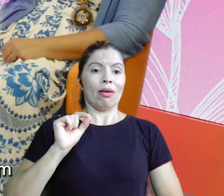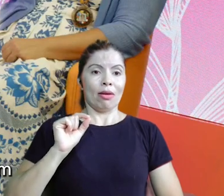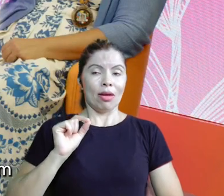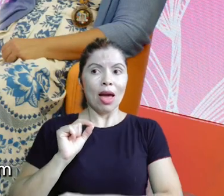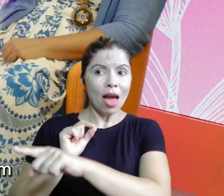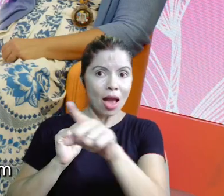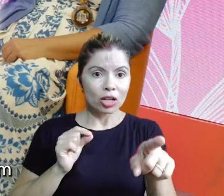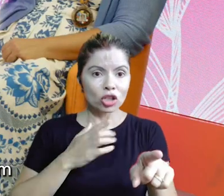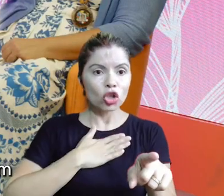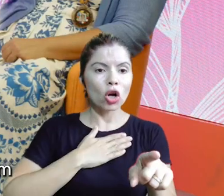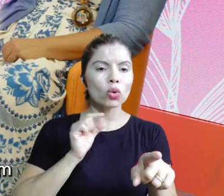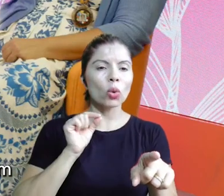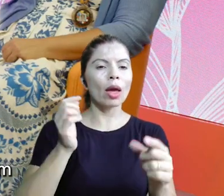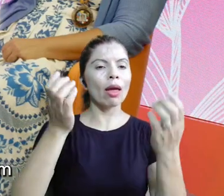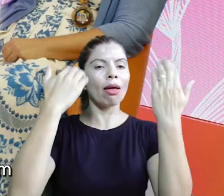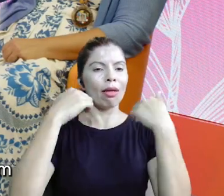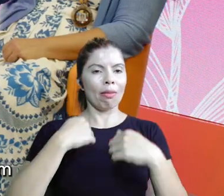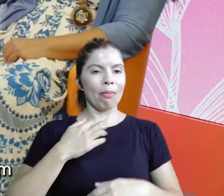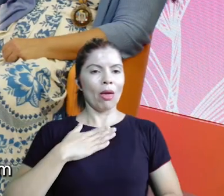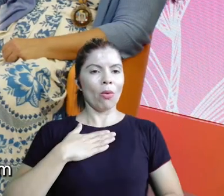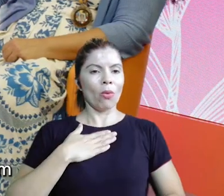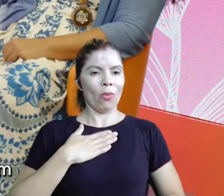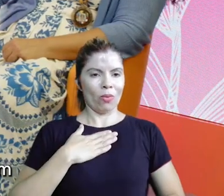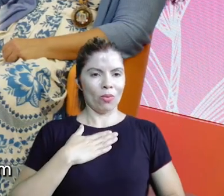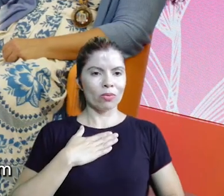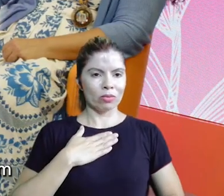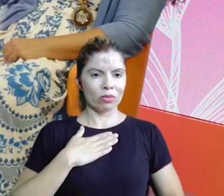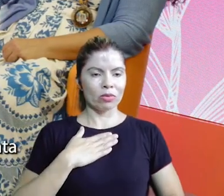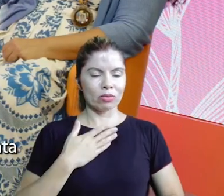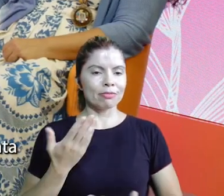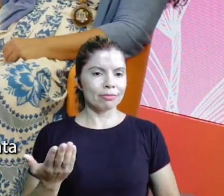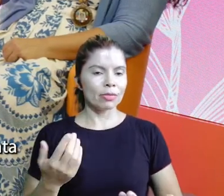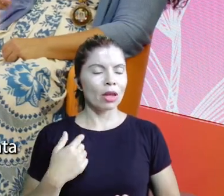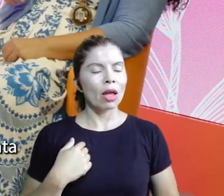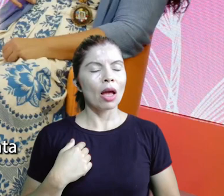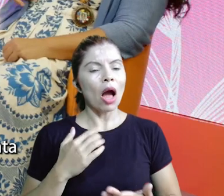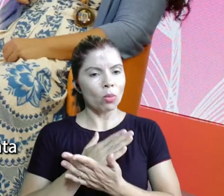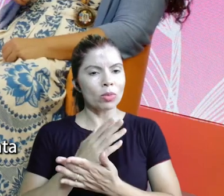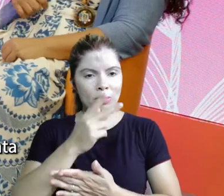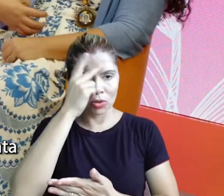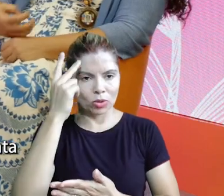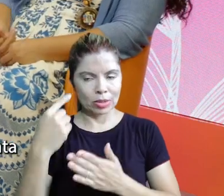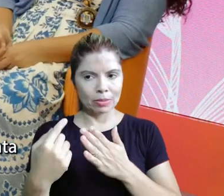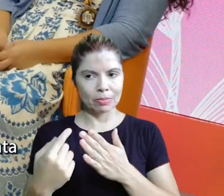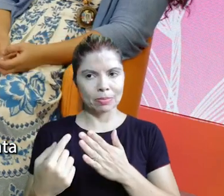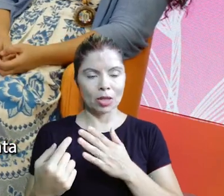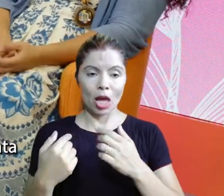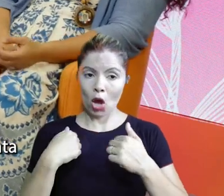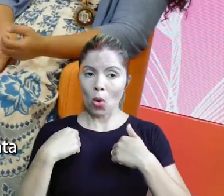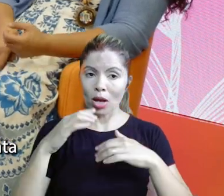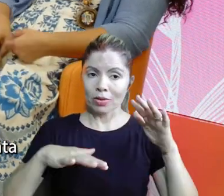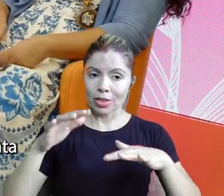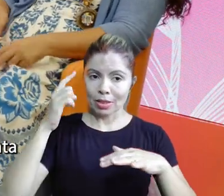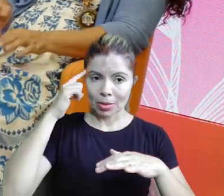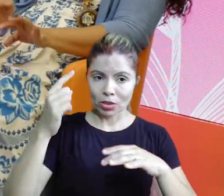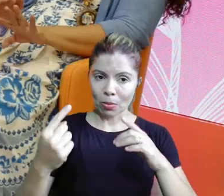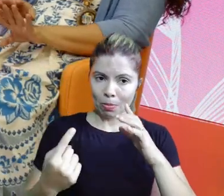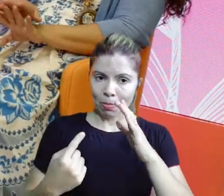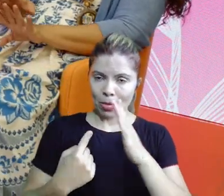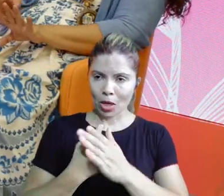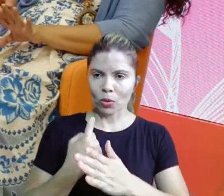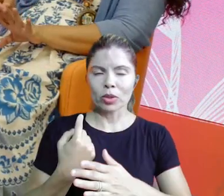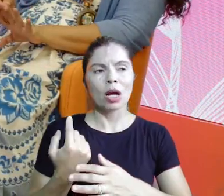ser outra pessoa eu tenho que ser eu mesma e também eu me deparo muito com essa pergunta que é a seguinte